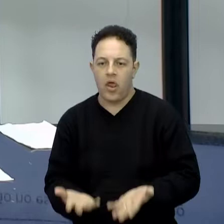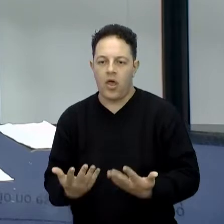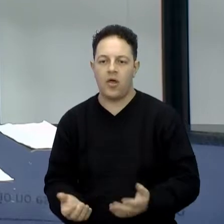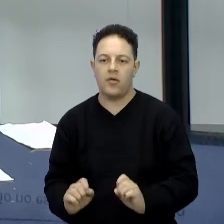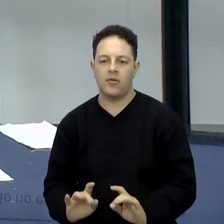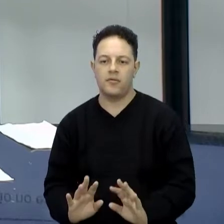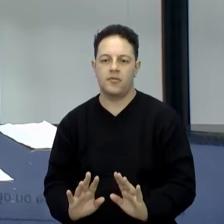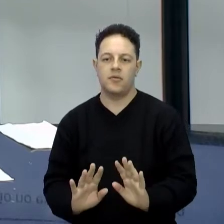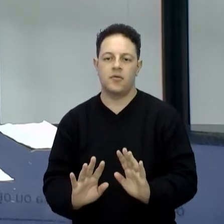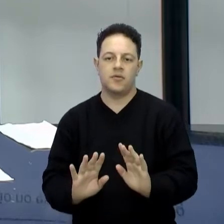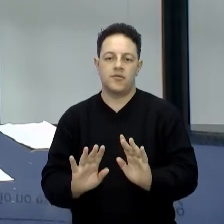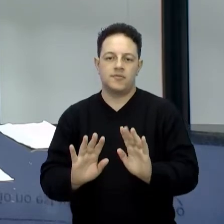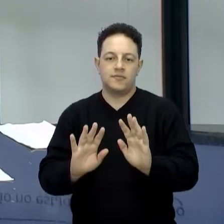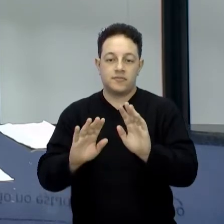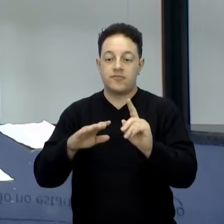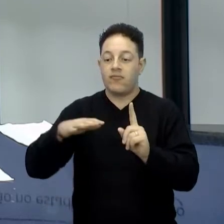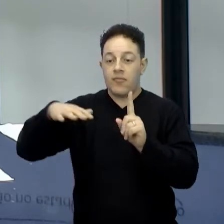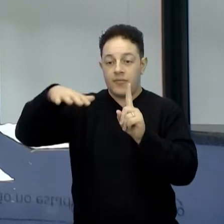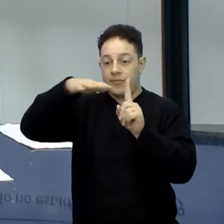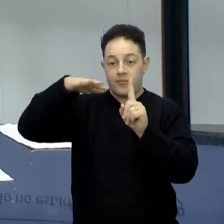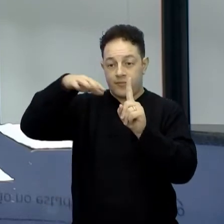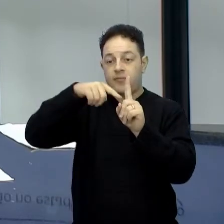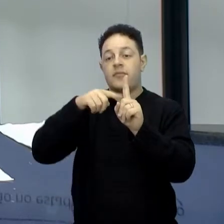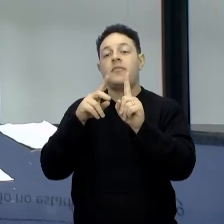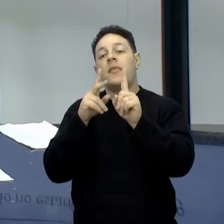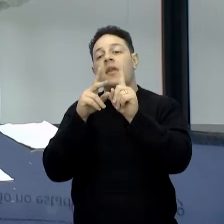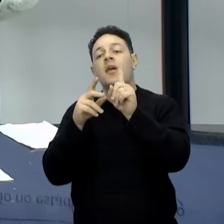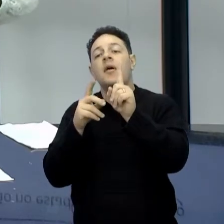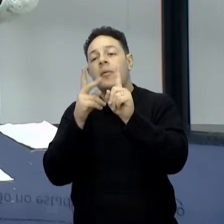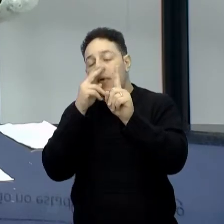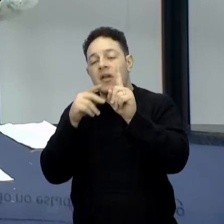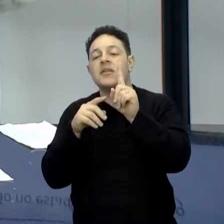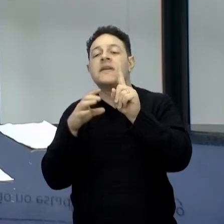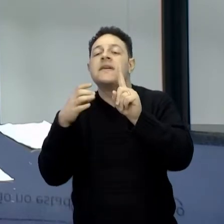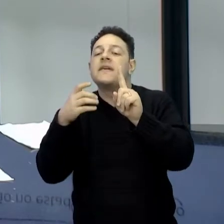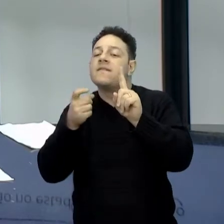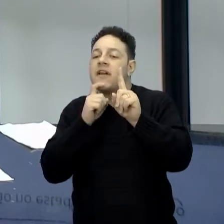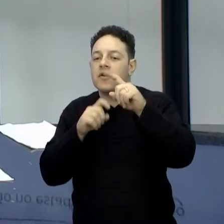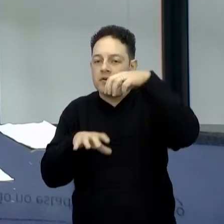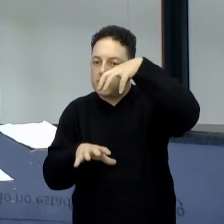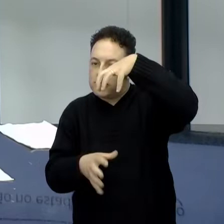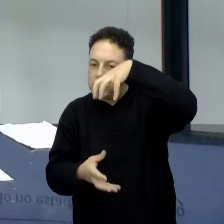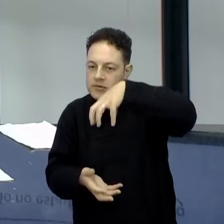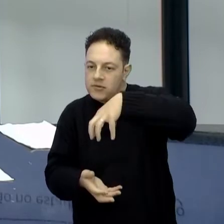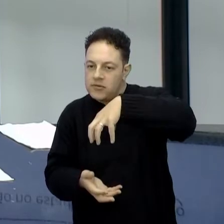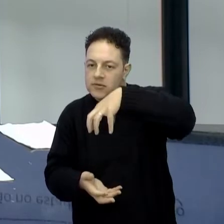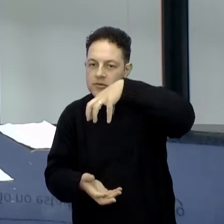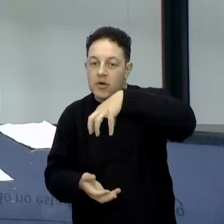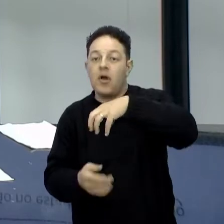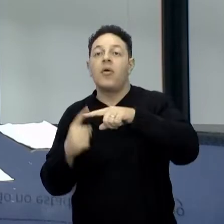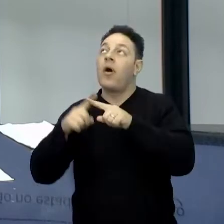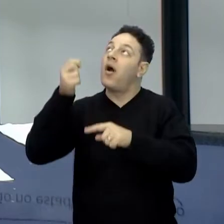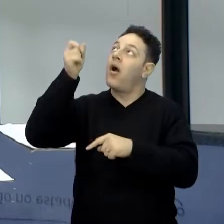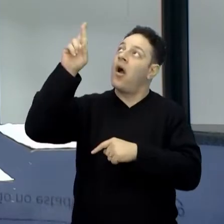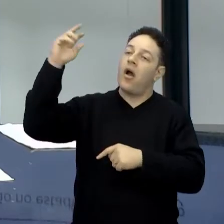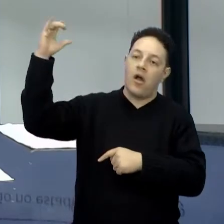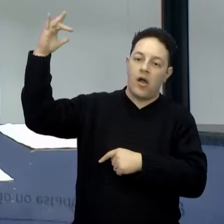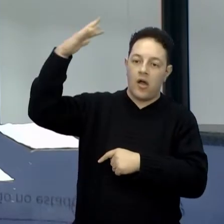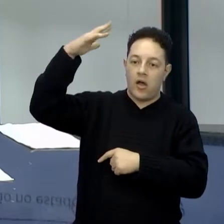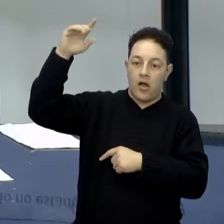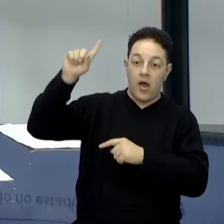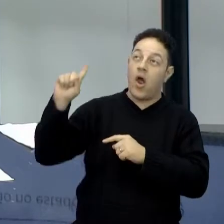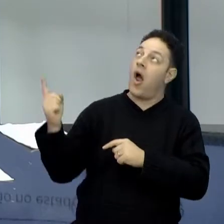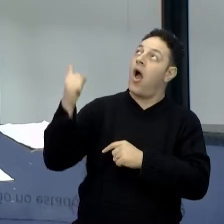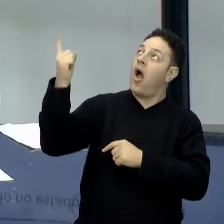E aqui em cima, onde está com menos calor, é mais denso, começa a descer. É por isso, por exemplo, que o ar condicionado da gente fica no